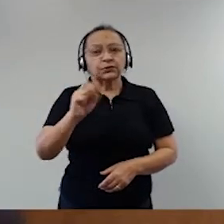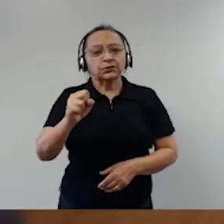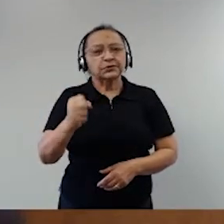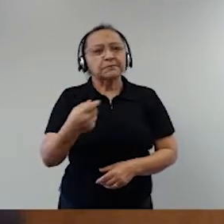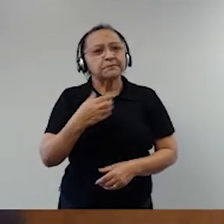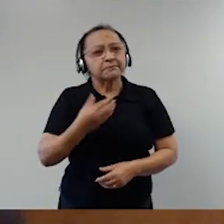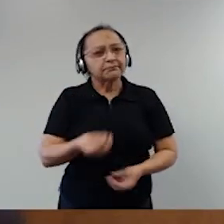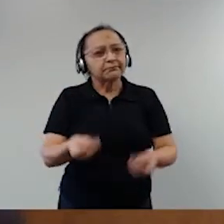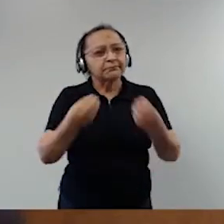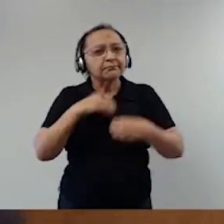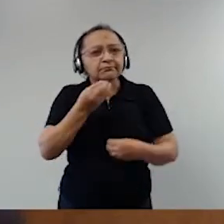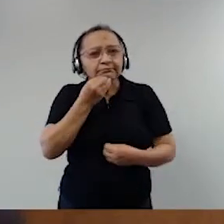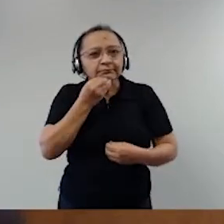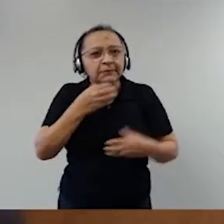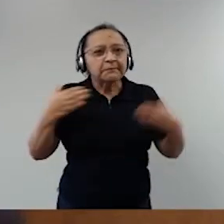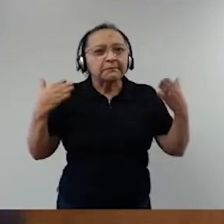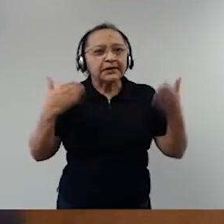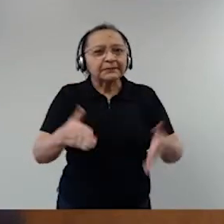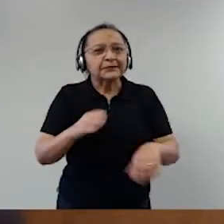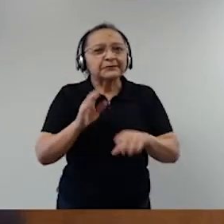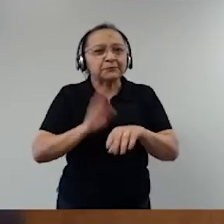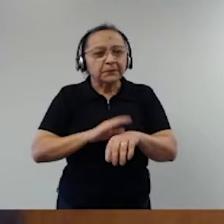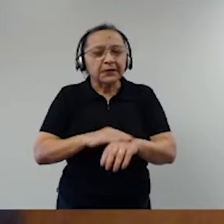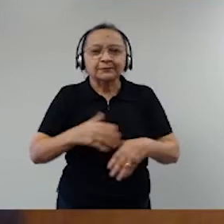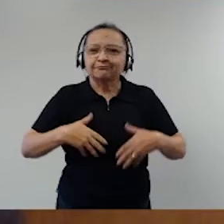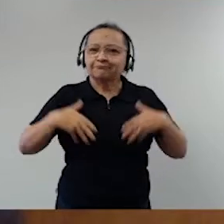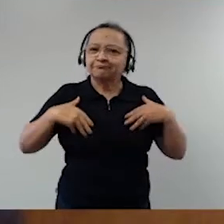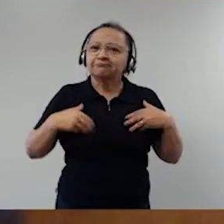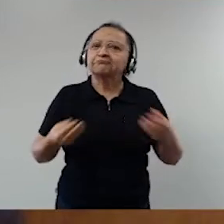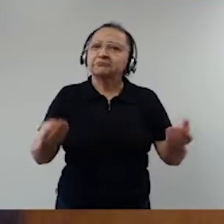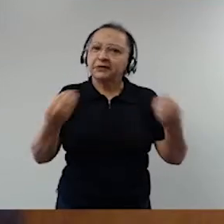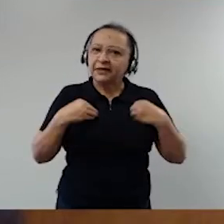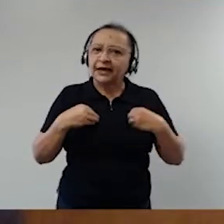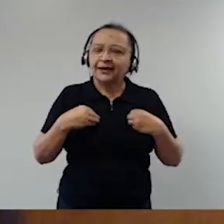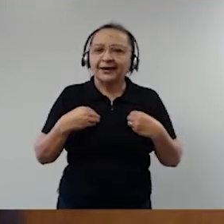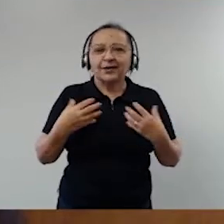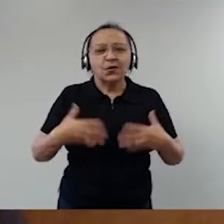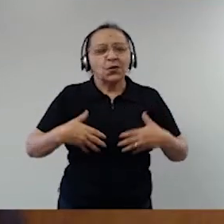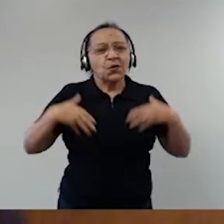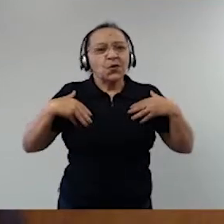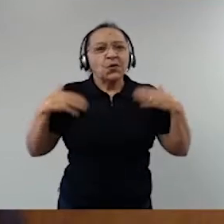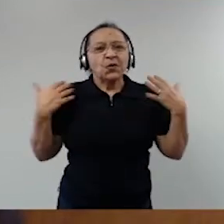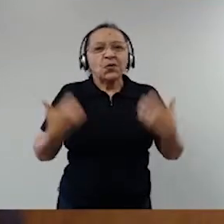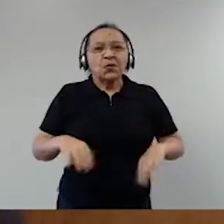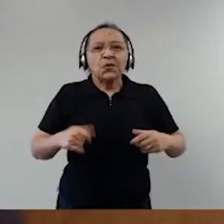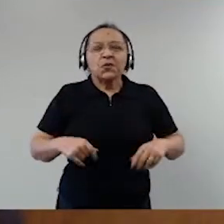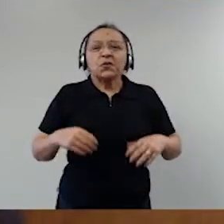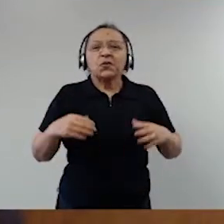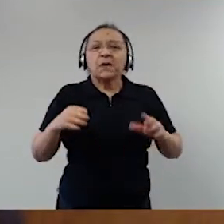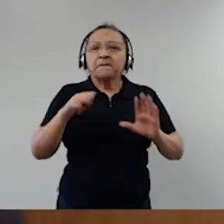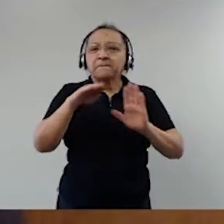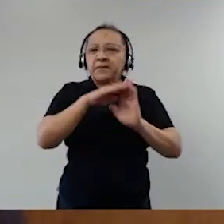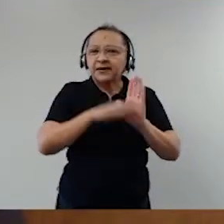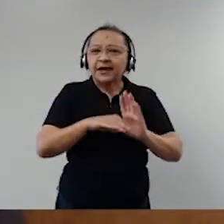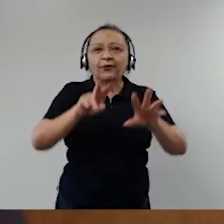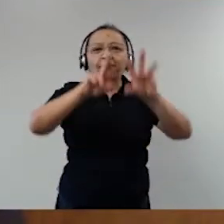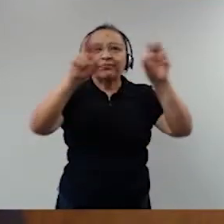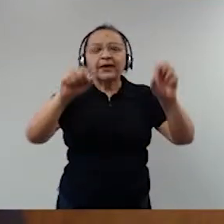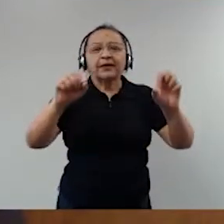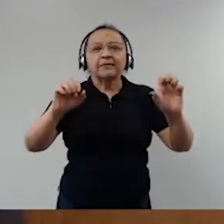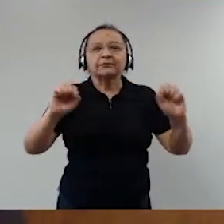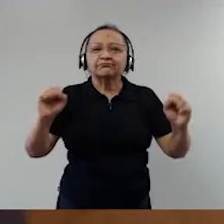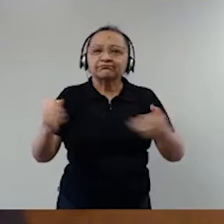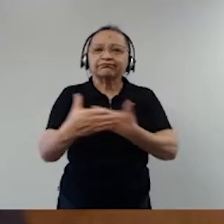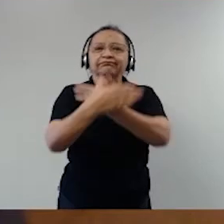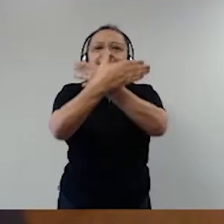representante das Forças Armadas brasileiras e talvez de alguma forma apresentar uma